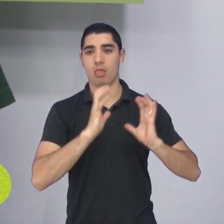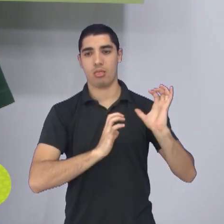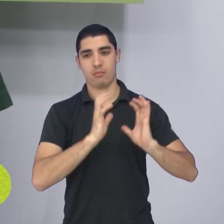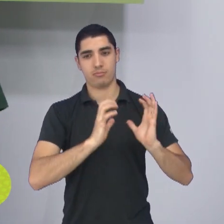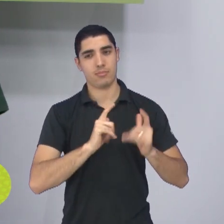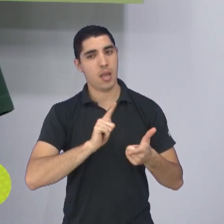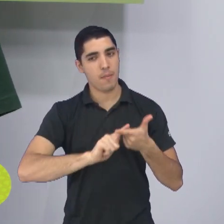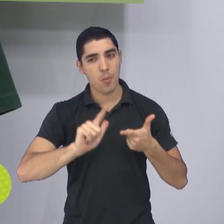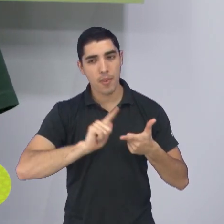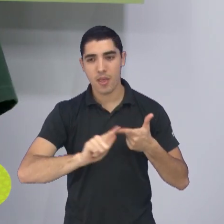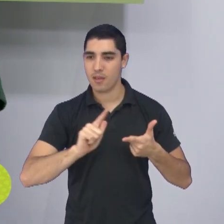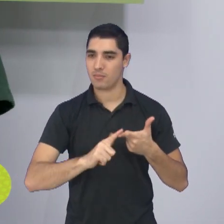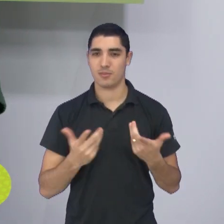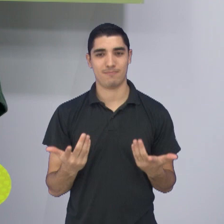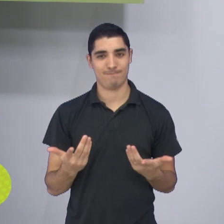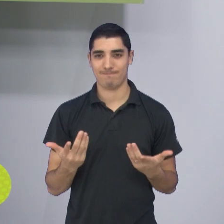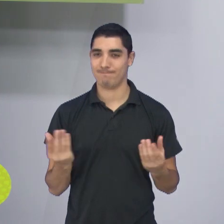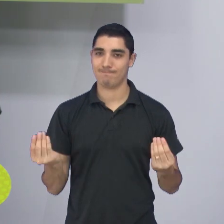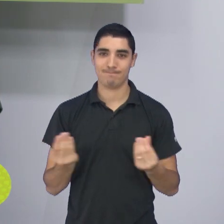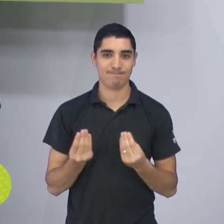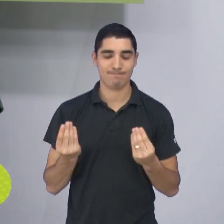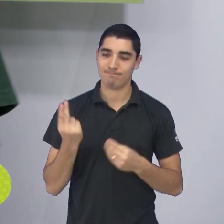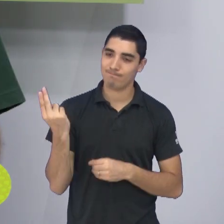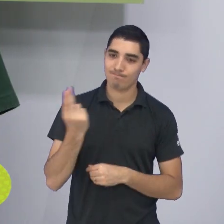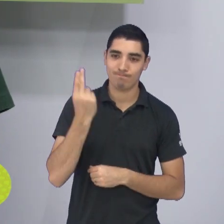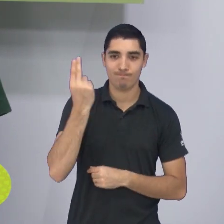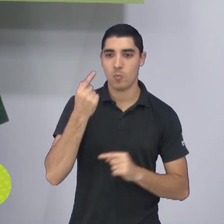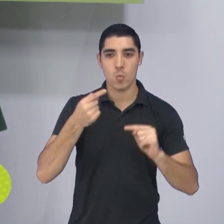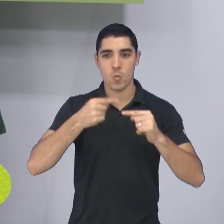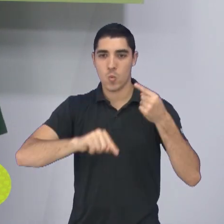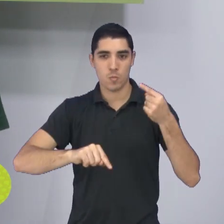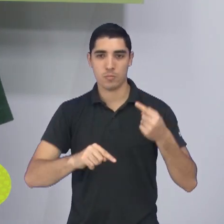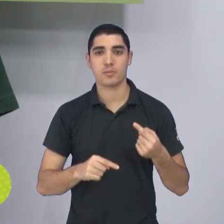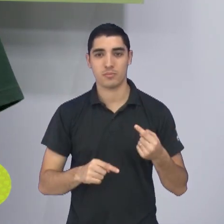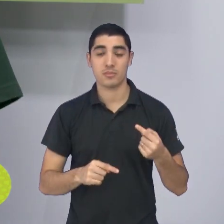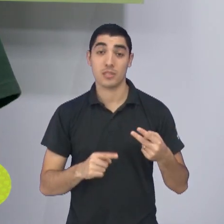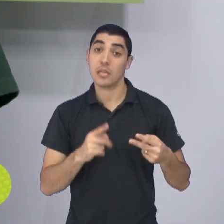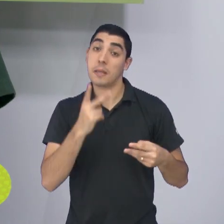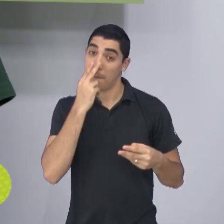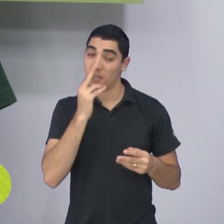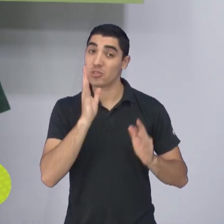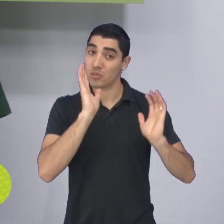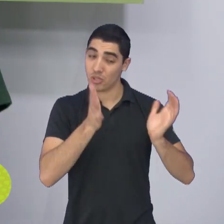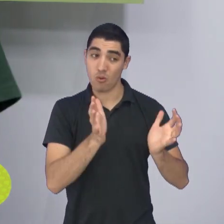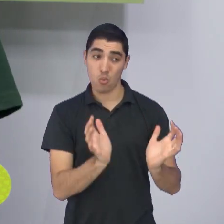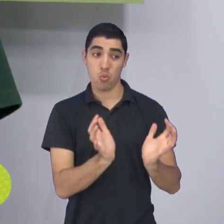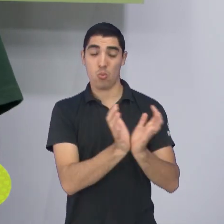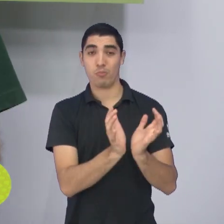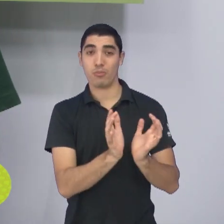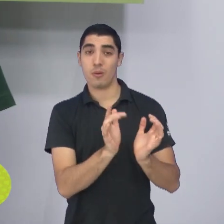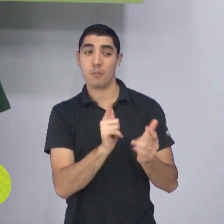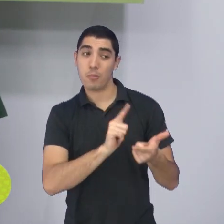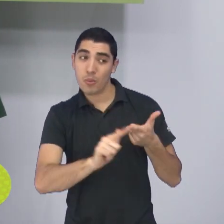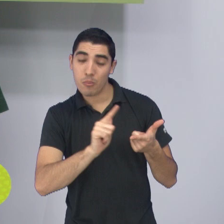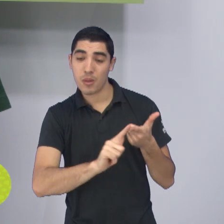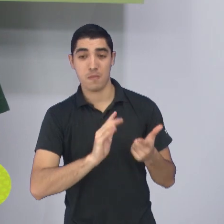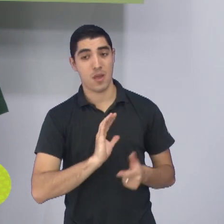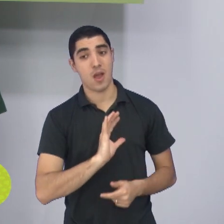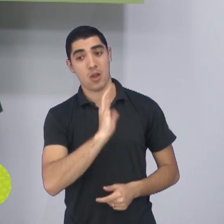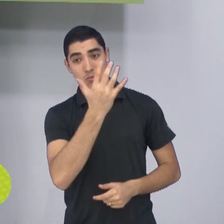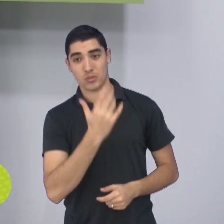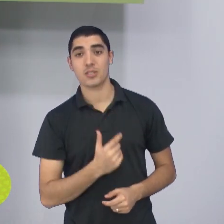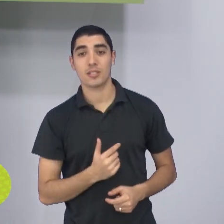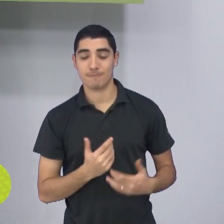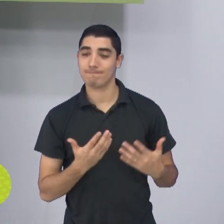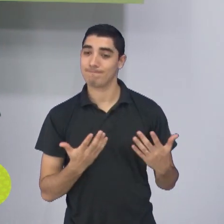que não exista, mas fica evidente para a gente, parece que teve. Então fica evidente para a gente que tem alguma coisa errada que acabou